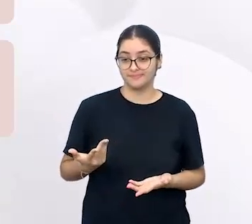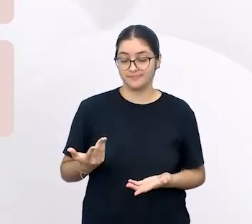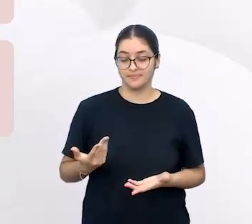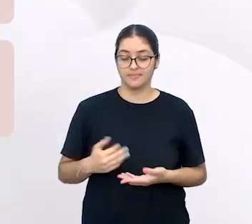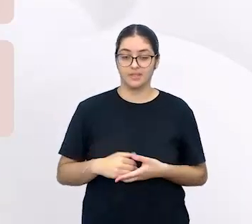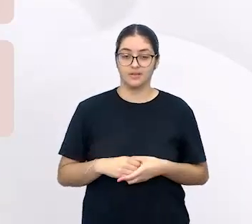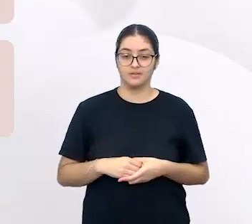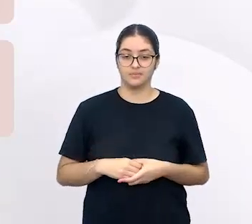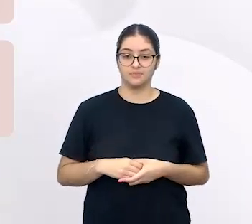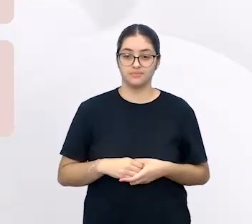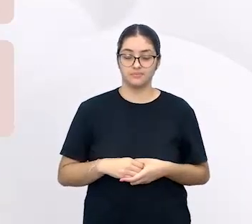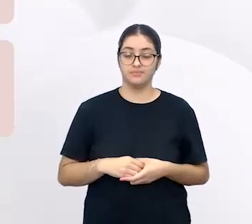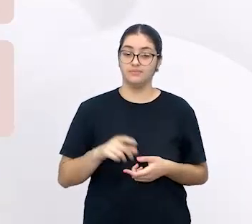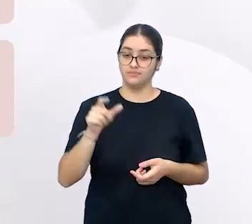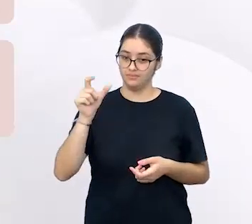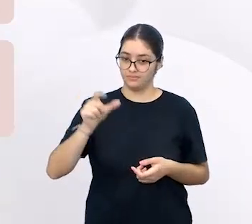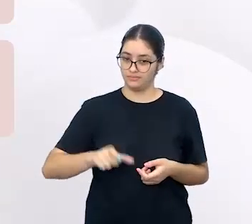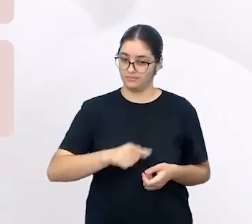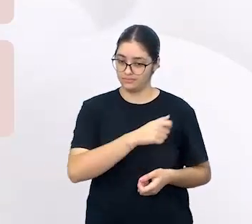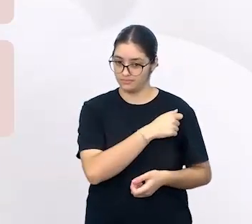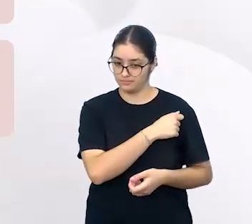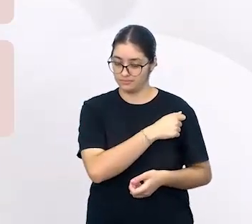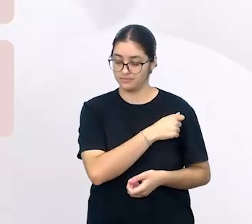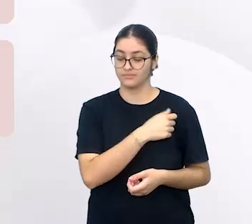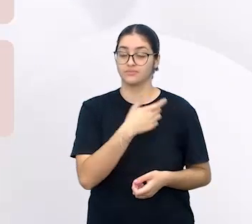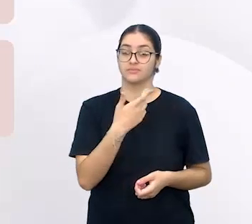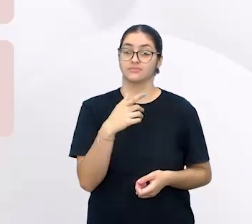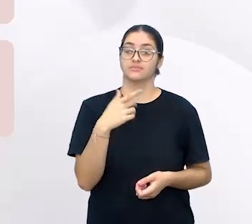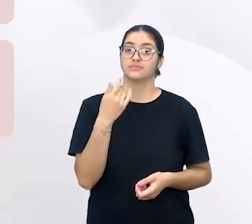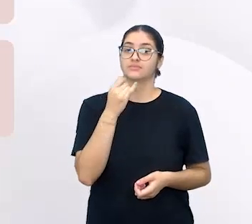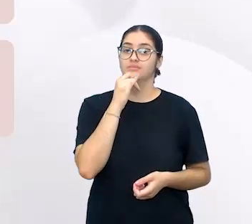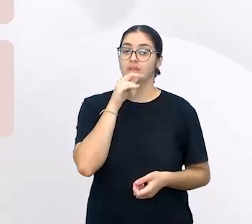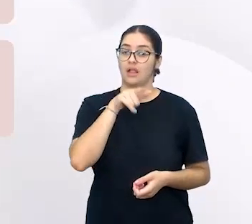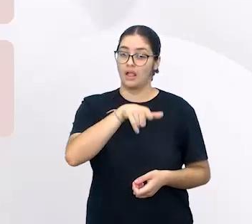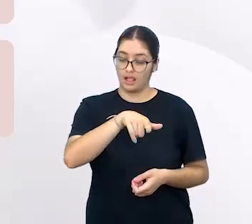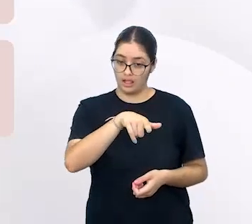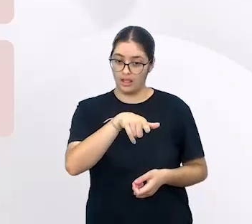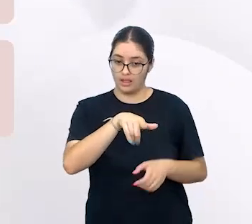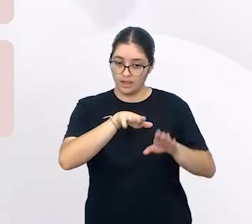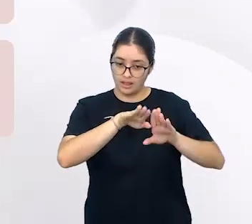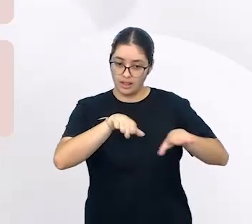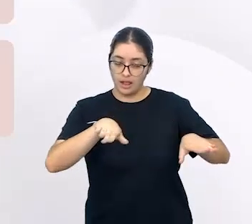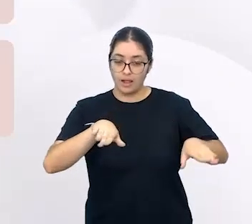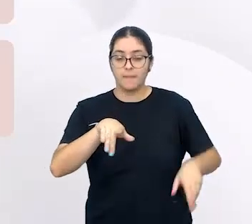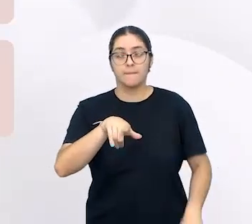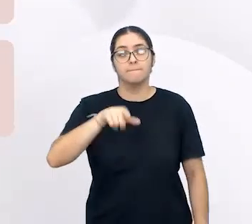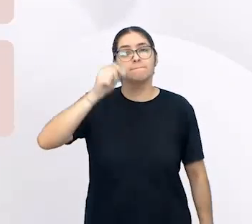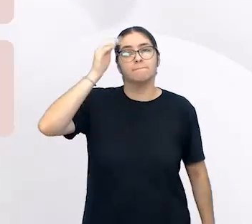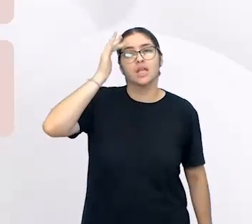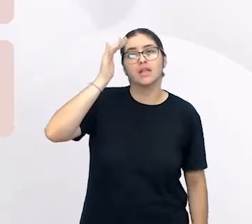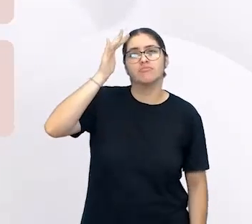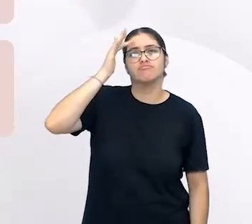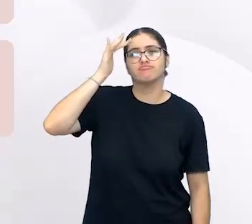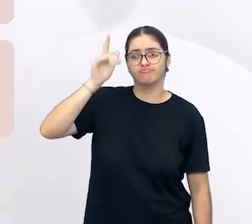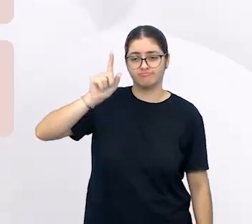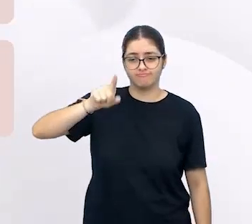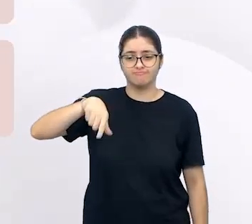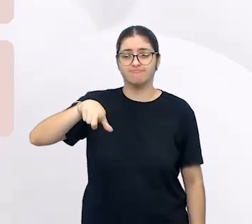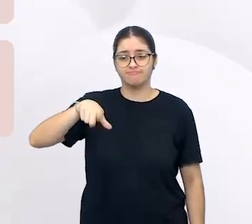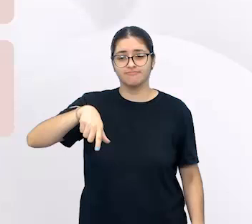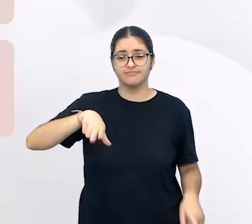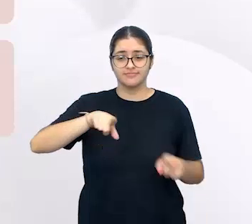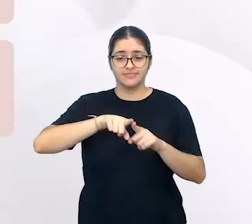o estudante, nossa criança, ela é um sujeito que pensa, representa e